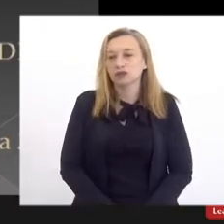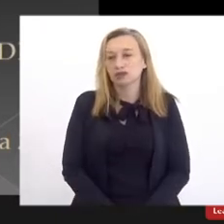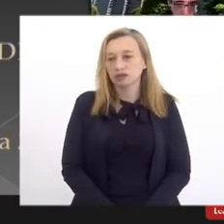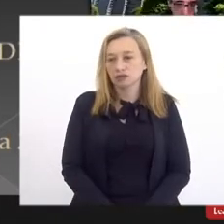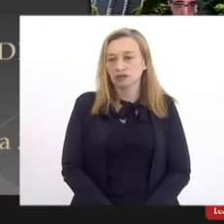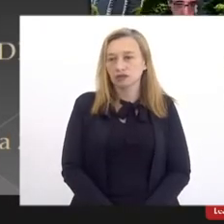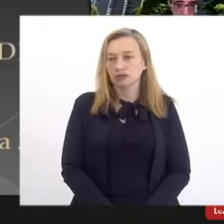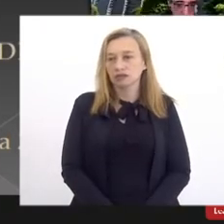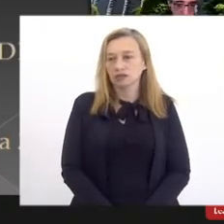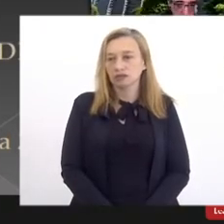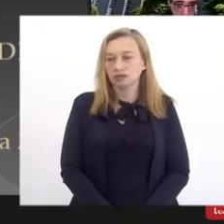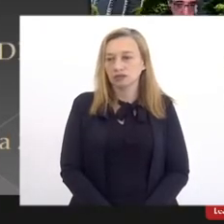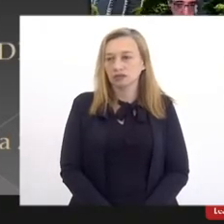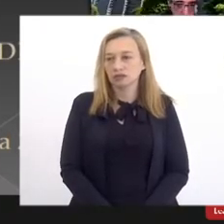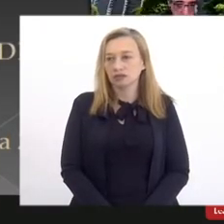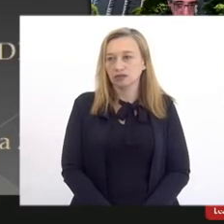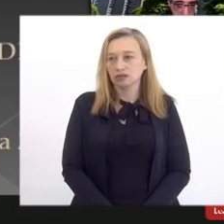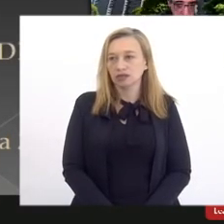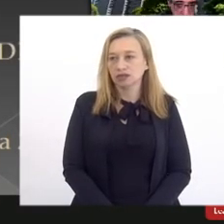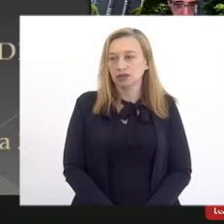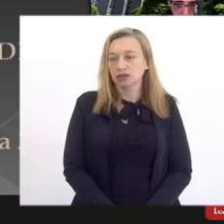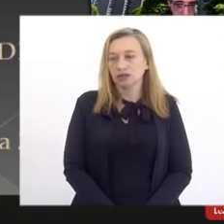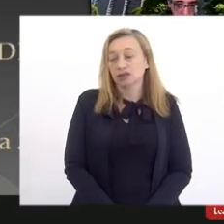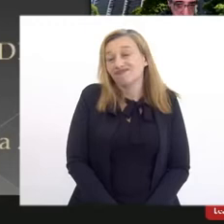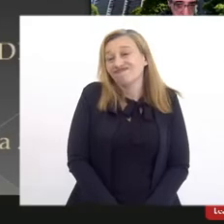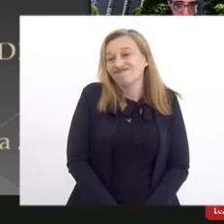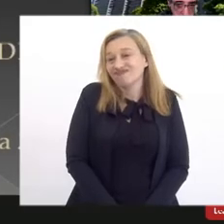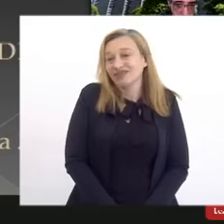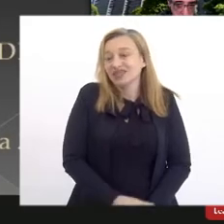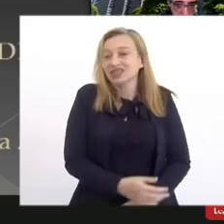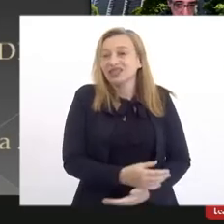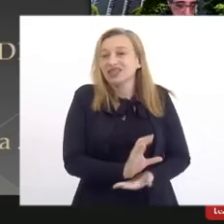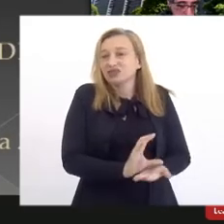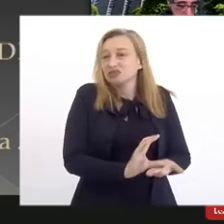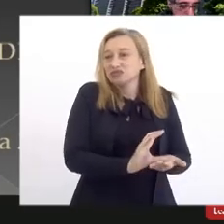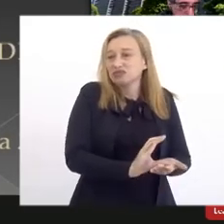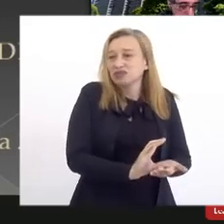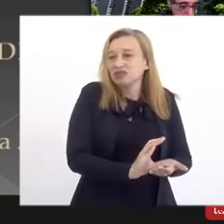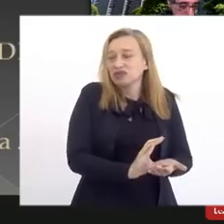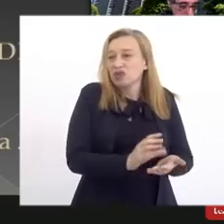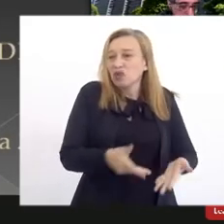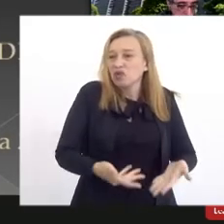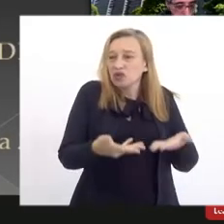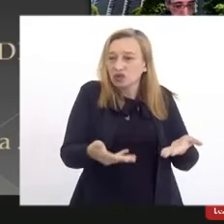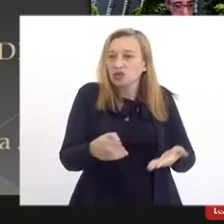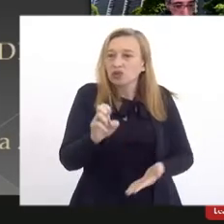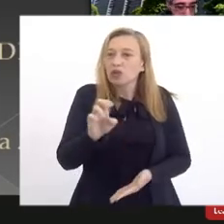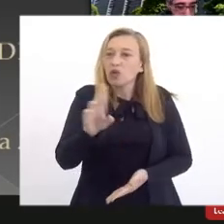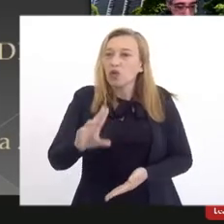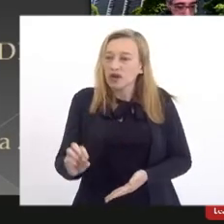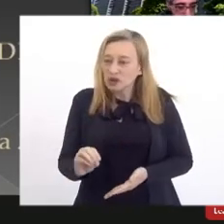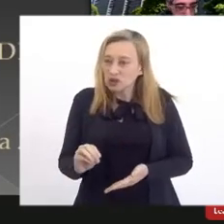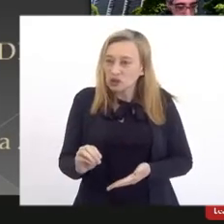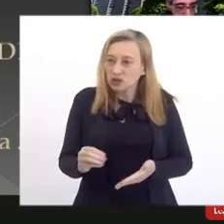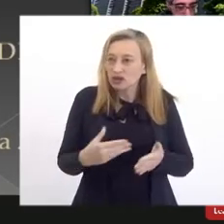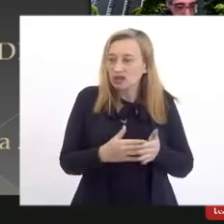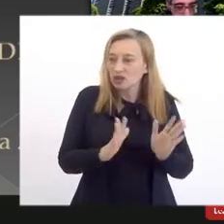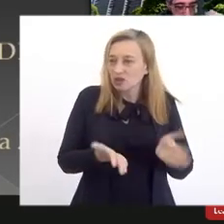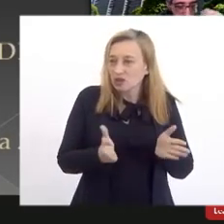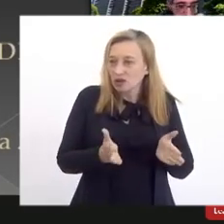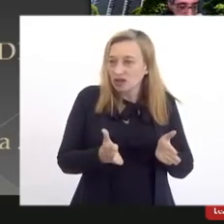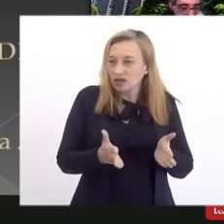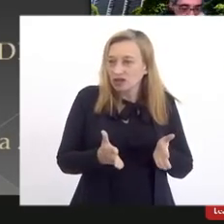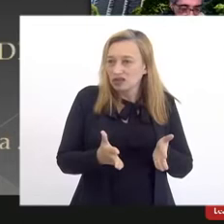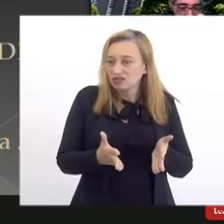as condições precárias ofertadas para a UESO até agora sugaram todas